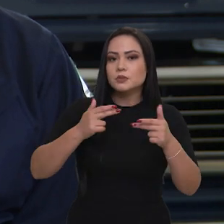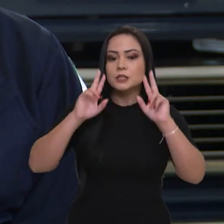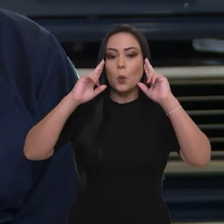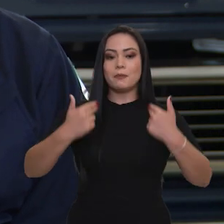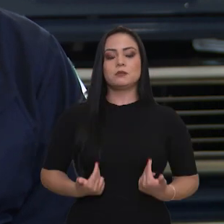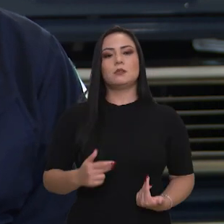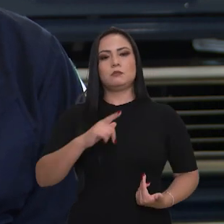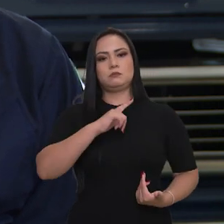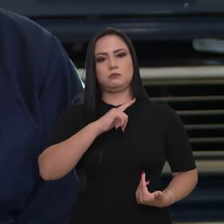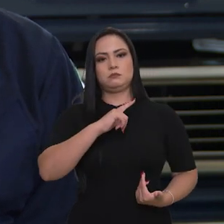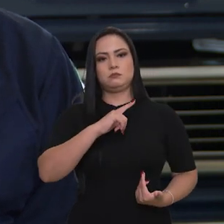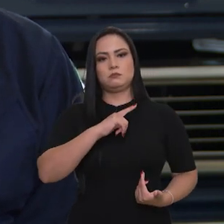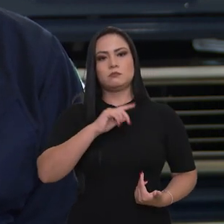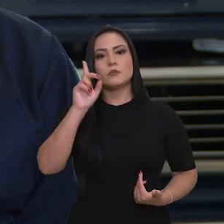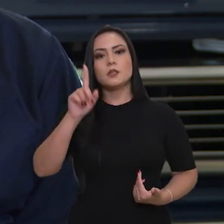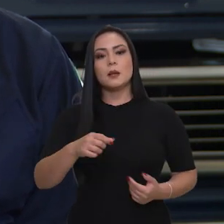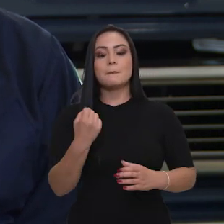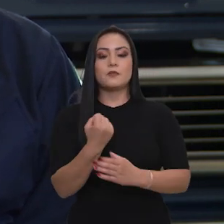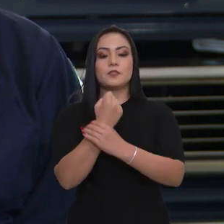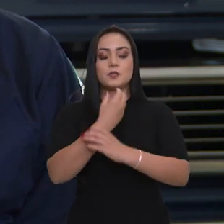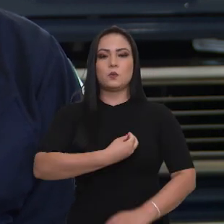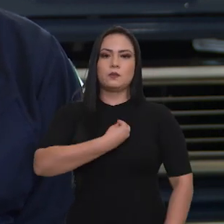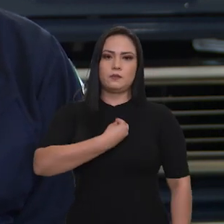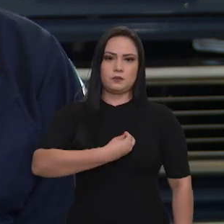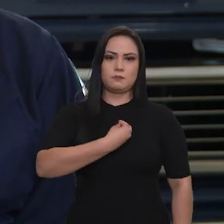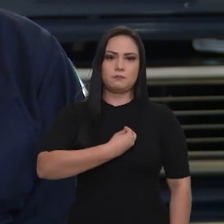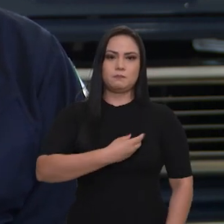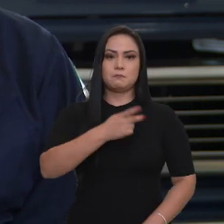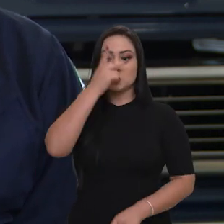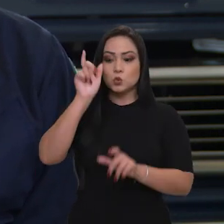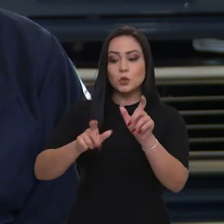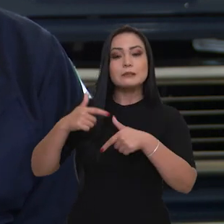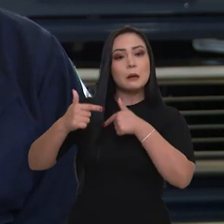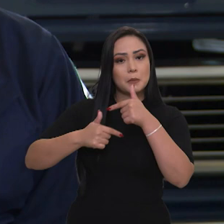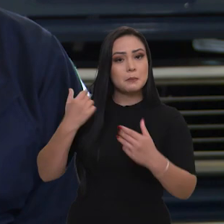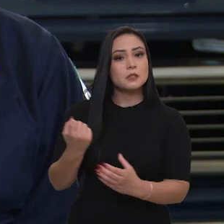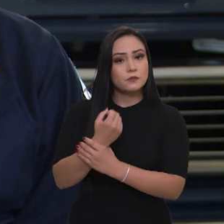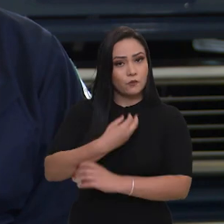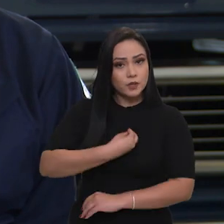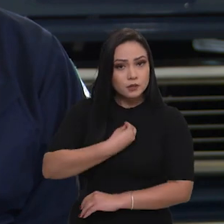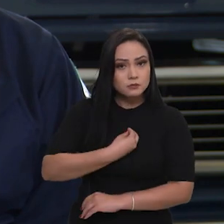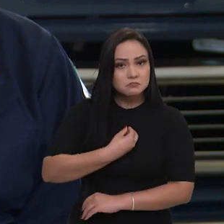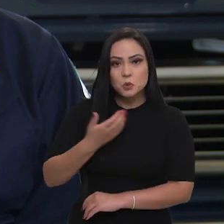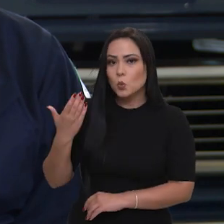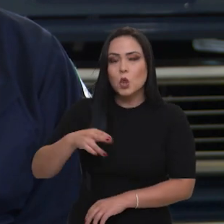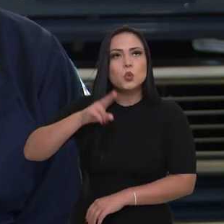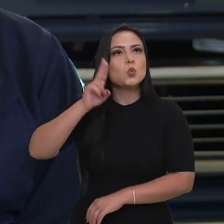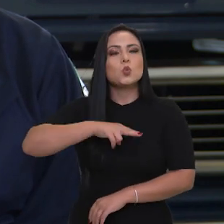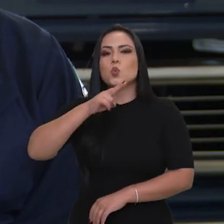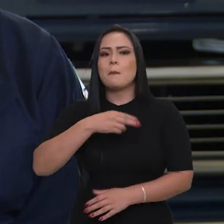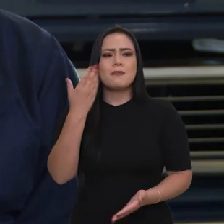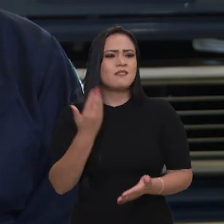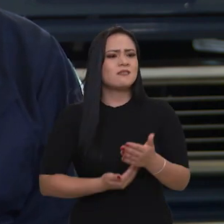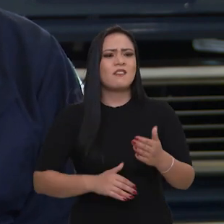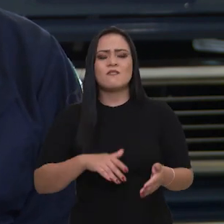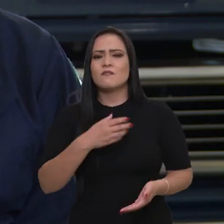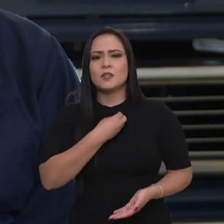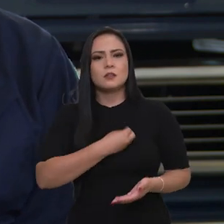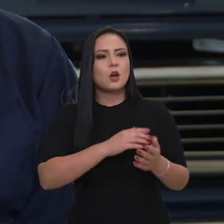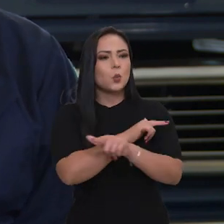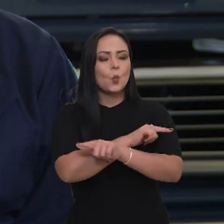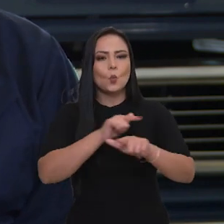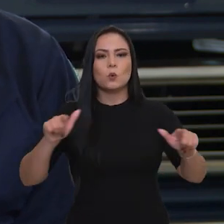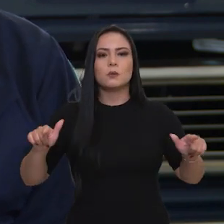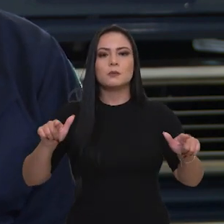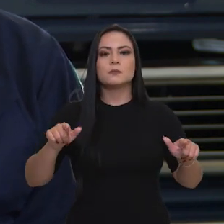bem que o ser humano tem, que é a preservação da vida. E quem trabalha com a preservação da vida não quer nunca perder vida alguma,